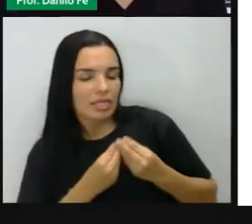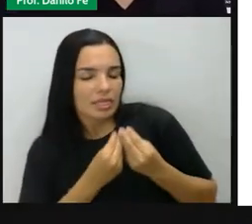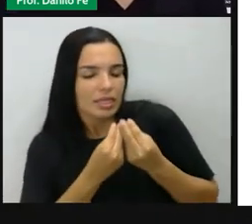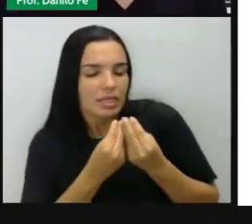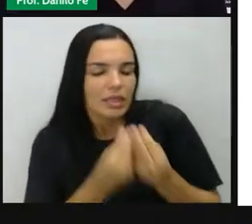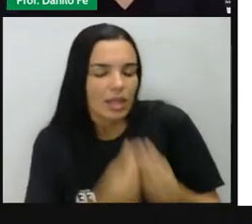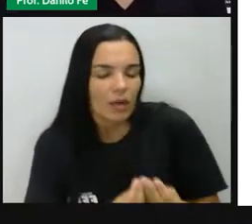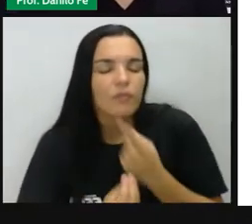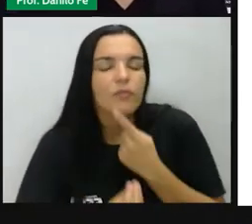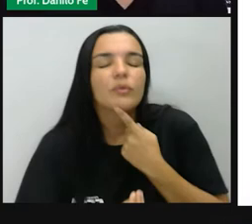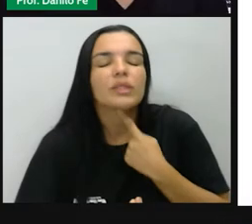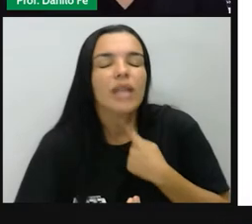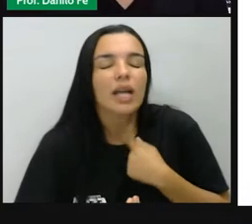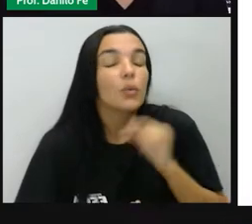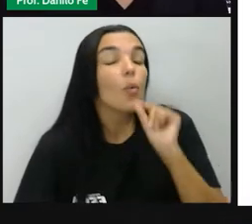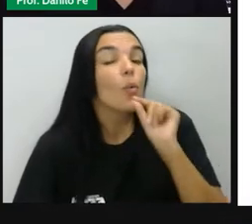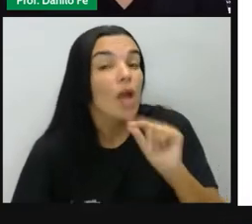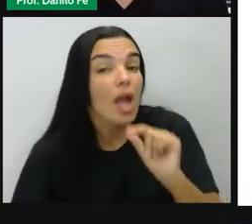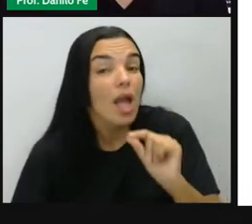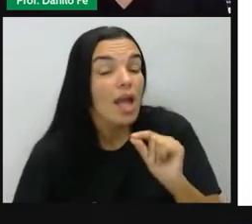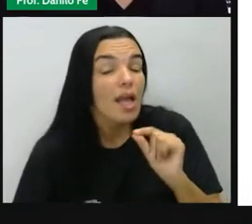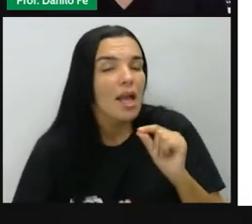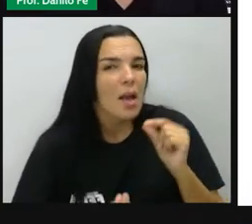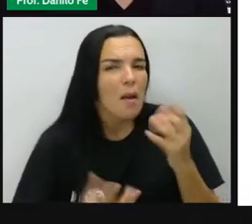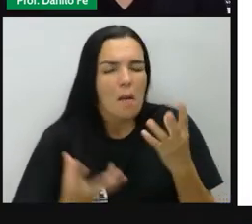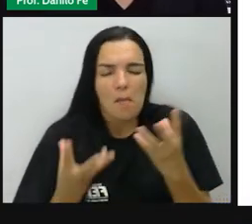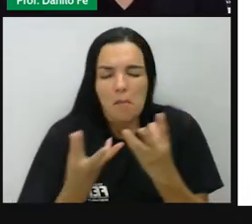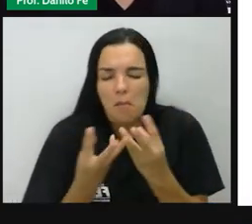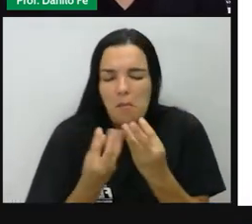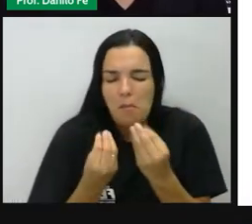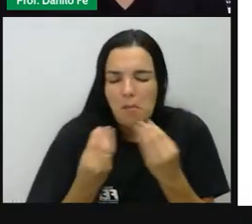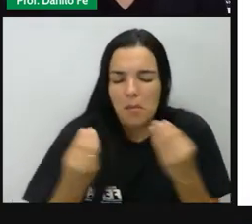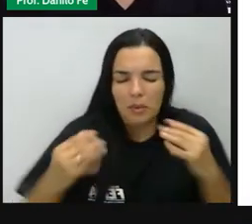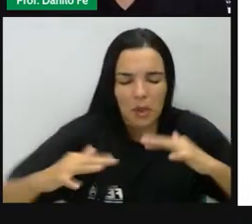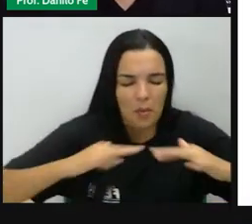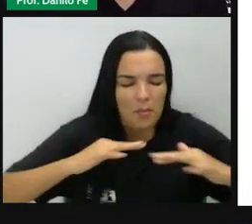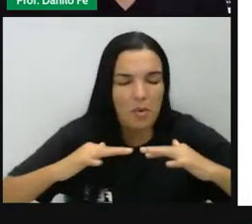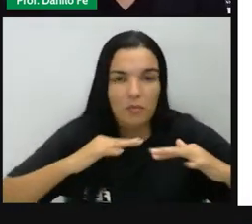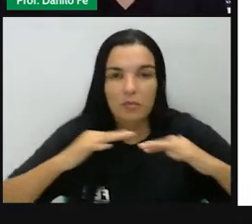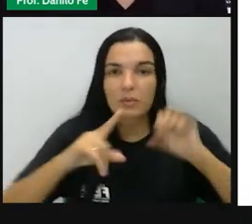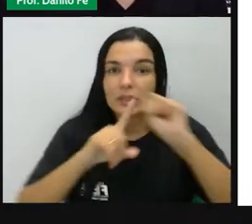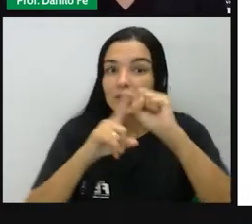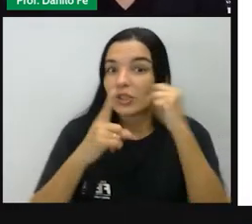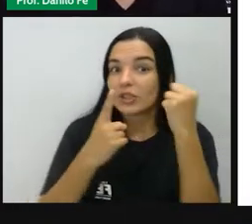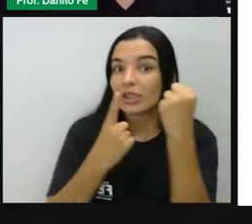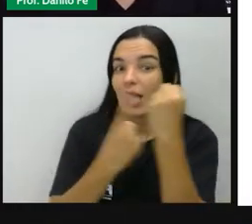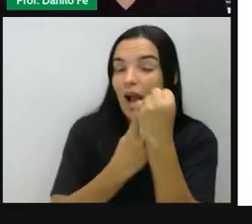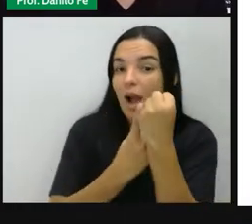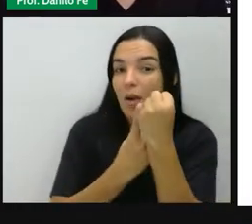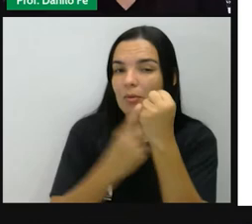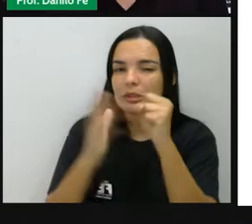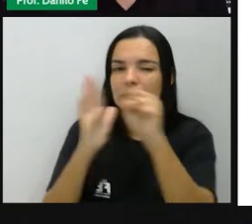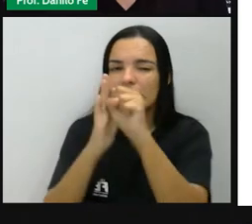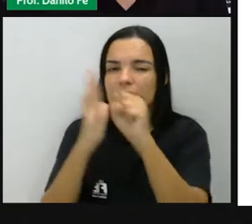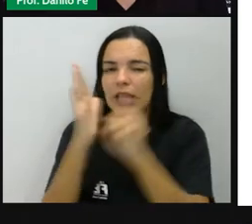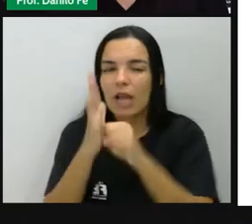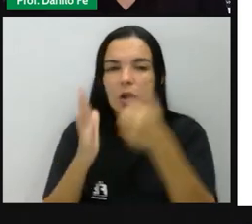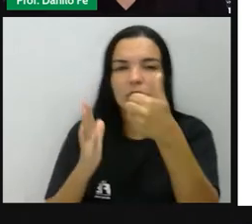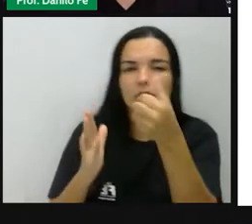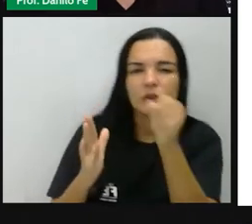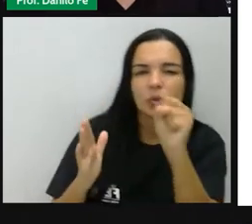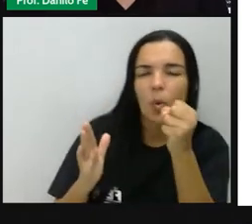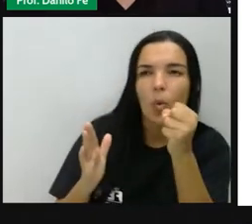sociais no século XVIII, XVI, também no século XIX,